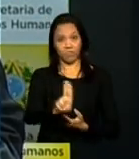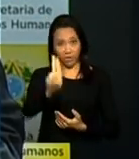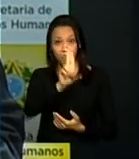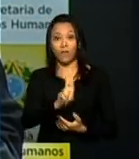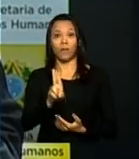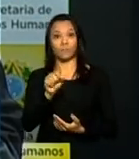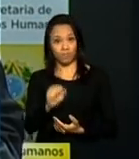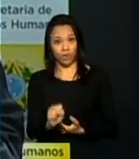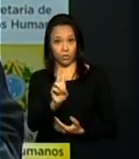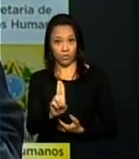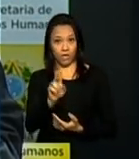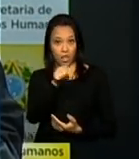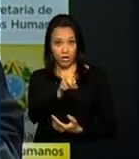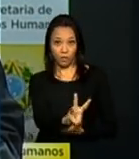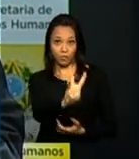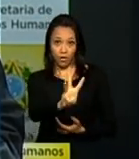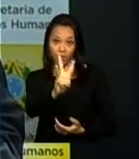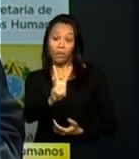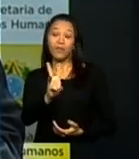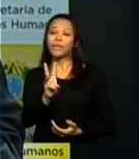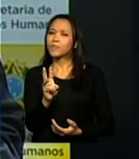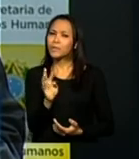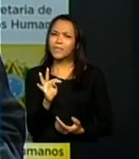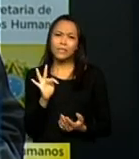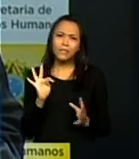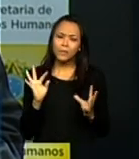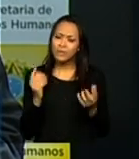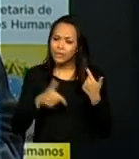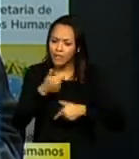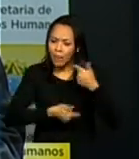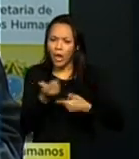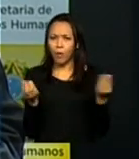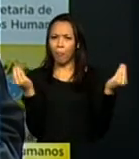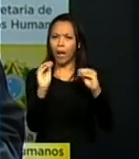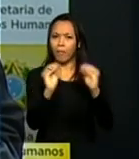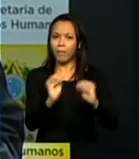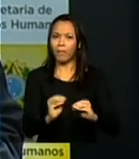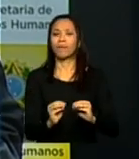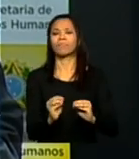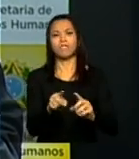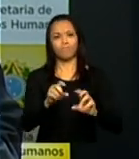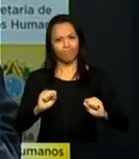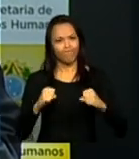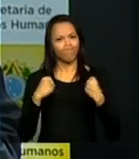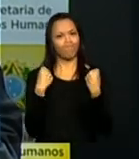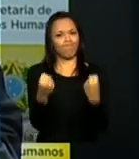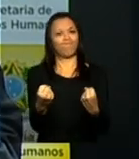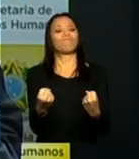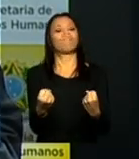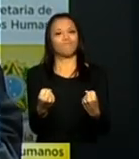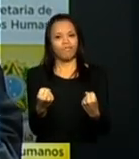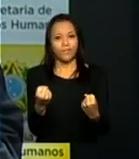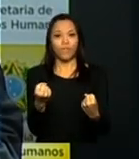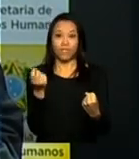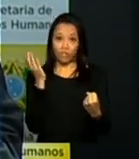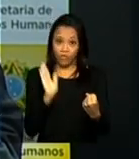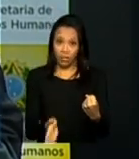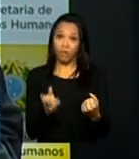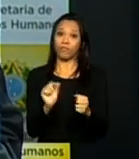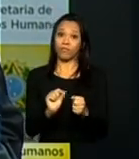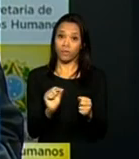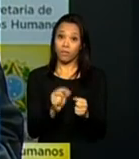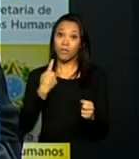tenhamos, a partir desse portal, todo um trabalho desenvolvido e potencialize todo esse esforço que foi feito